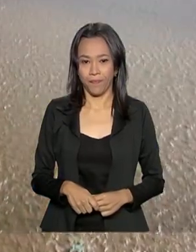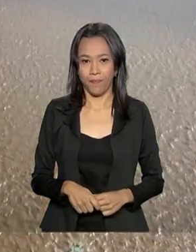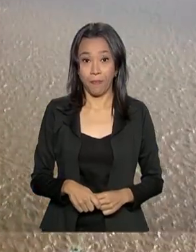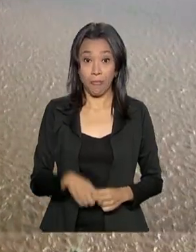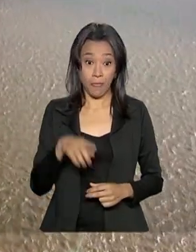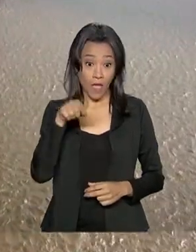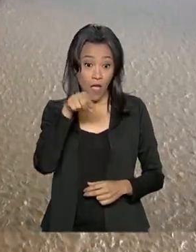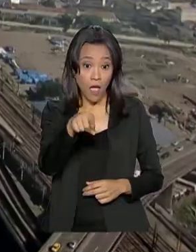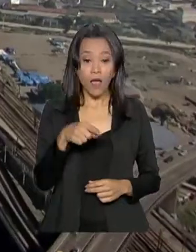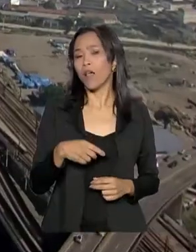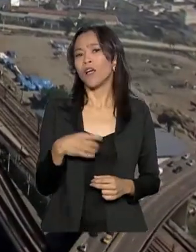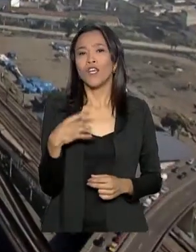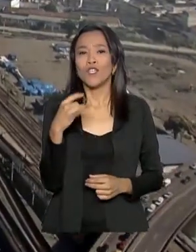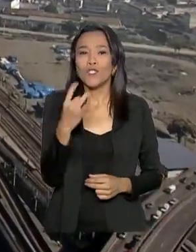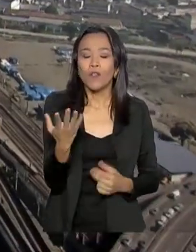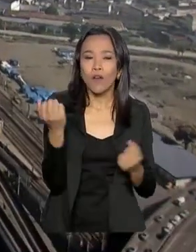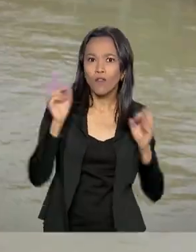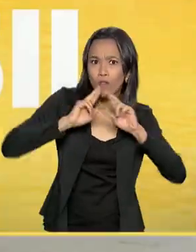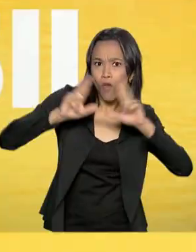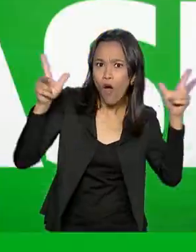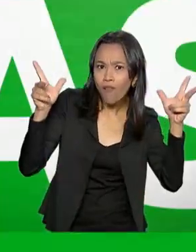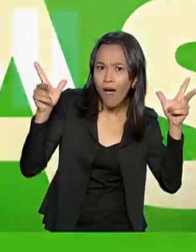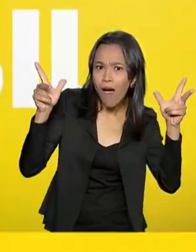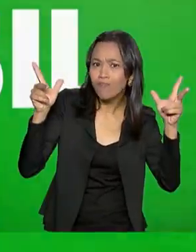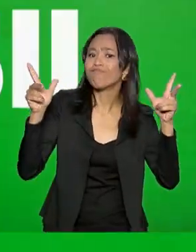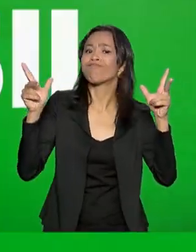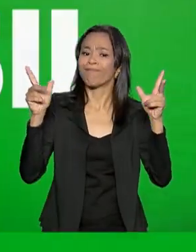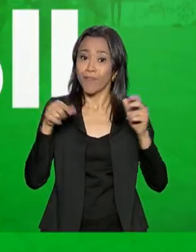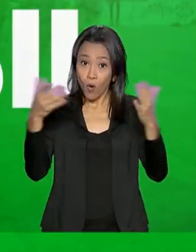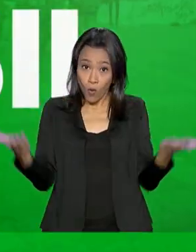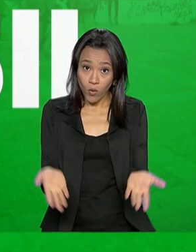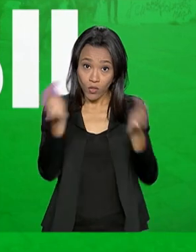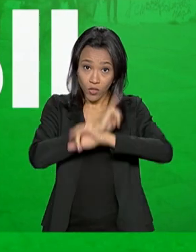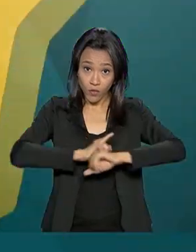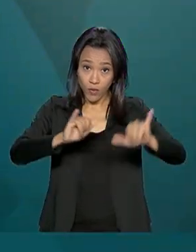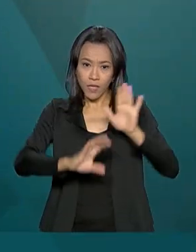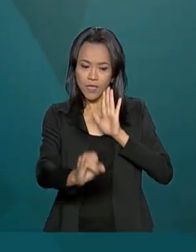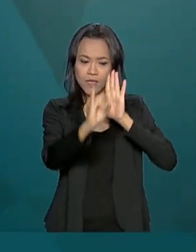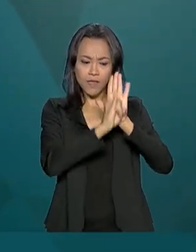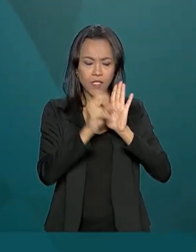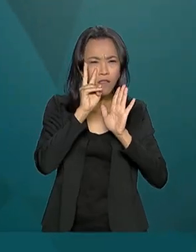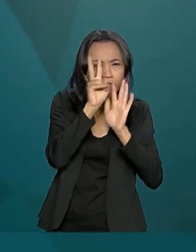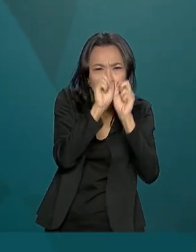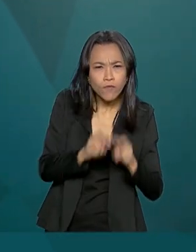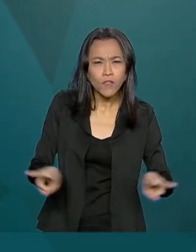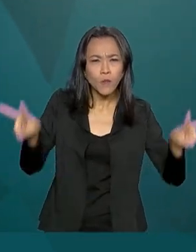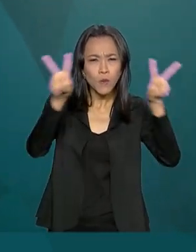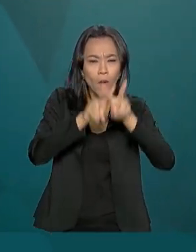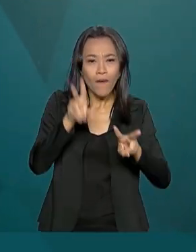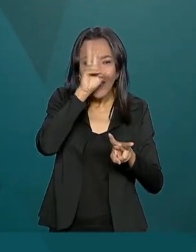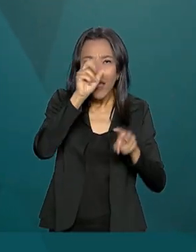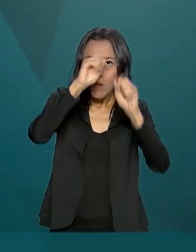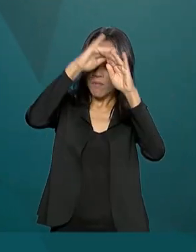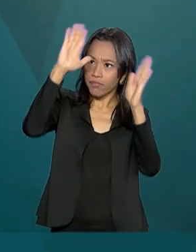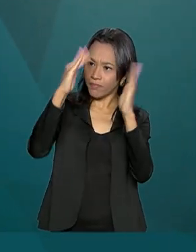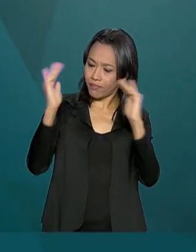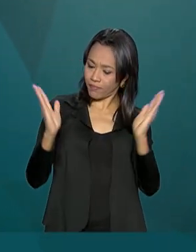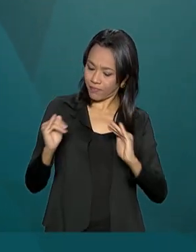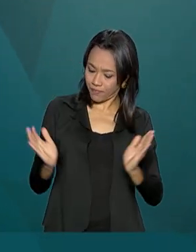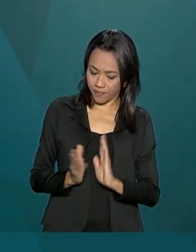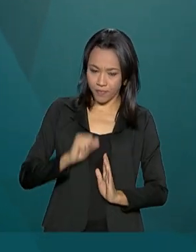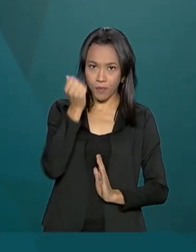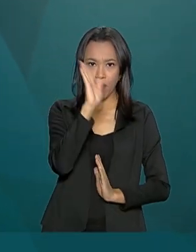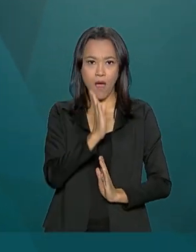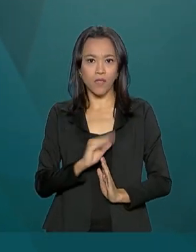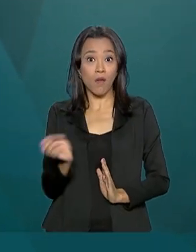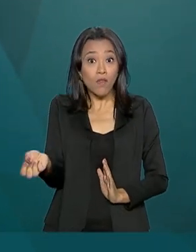Ela não está só de cara nova. Além do lançamento da identidade visual que lembra o mapa do país, a nova